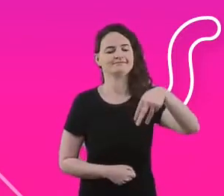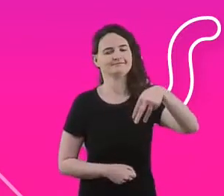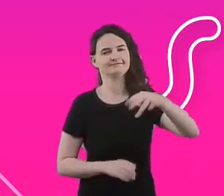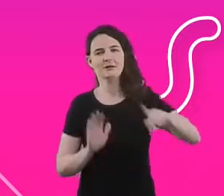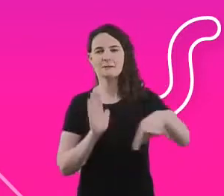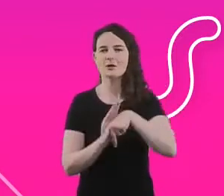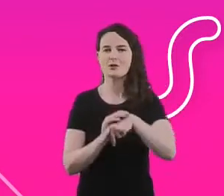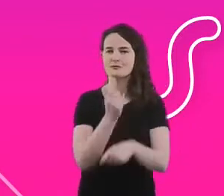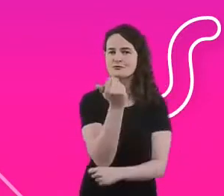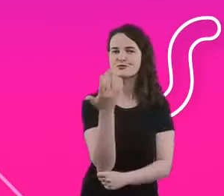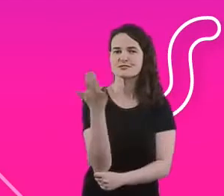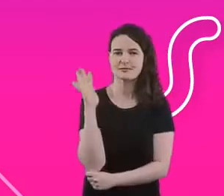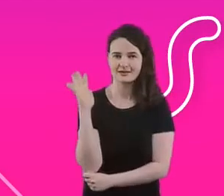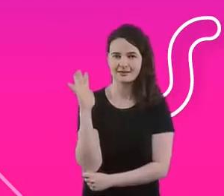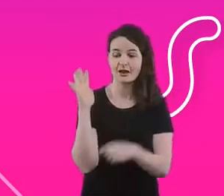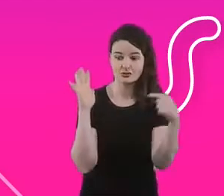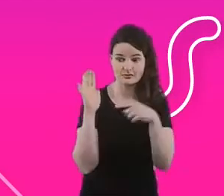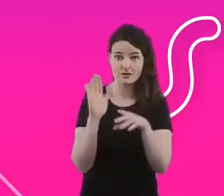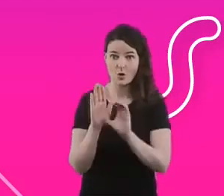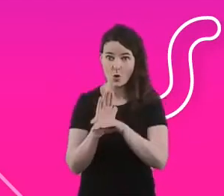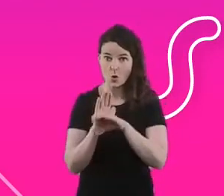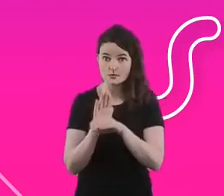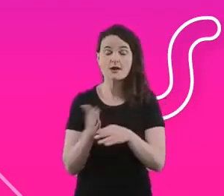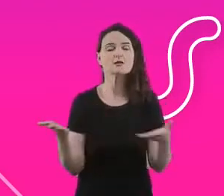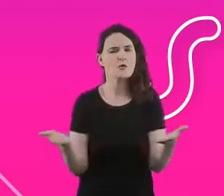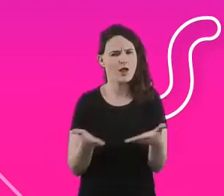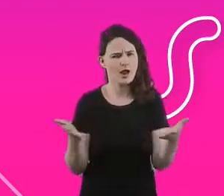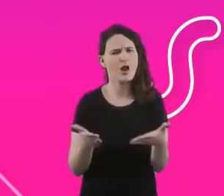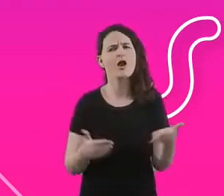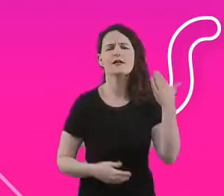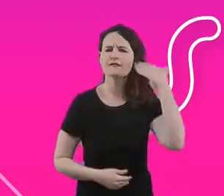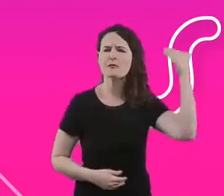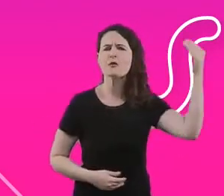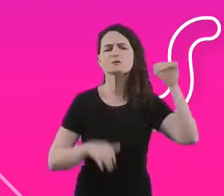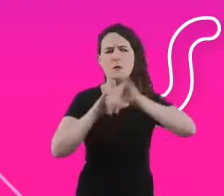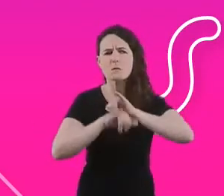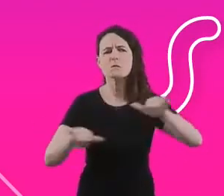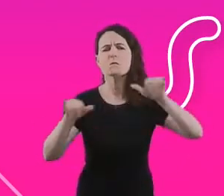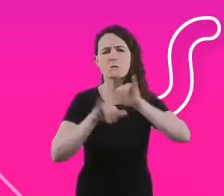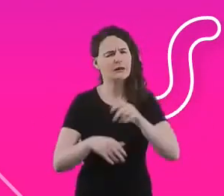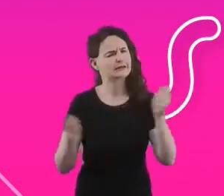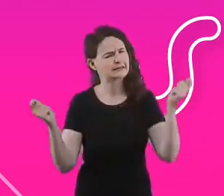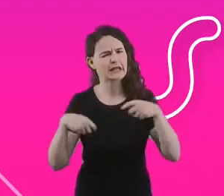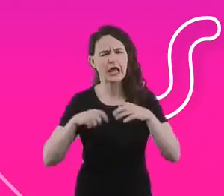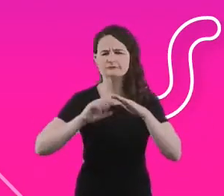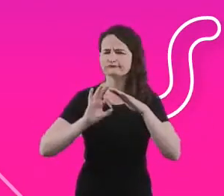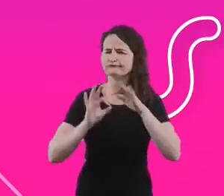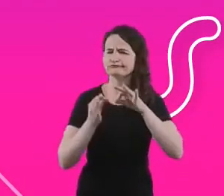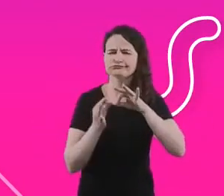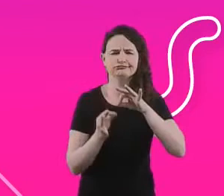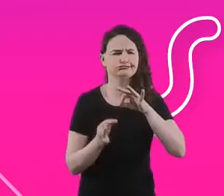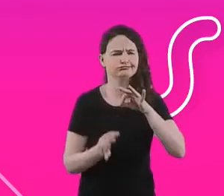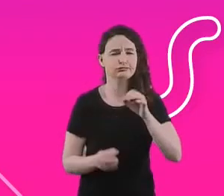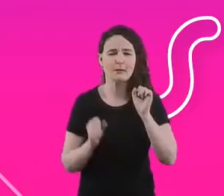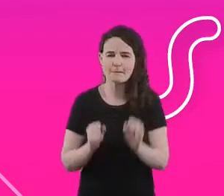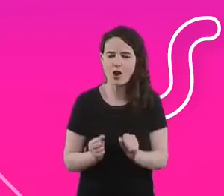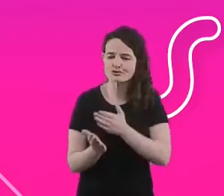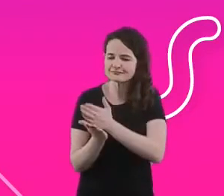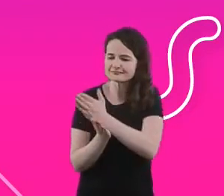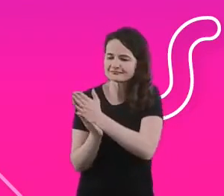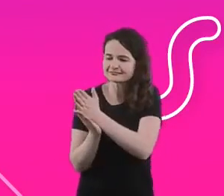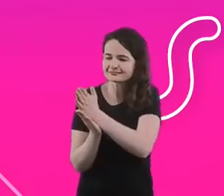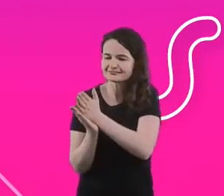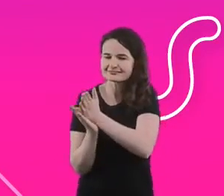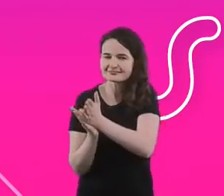coisa que tem, é muito profundo, é muito robusto, então ele pode ir muito longe, a gente consegue falar de tantas coisas sobre ele, mas acho